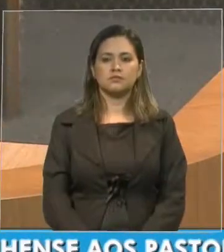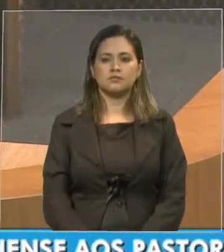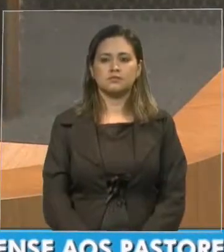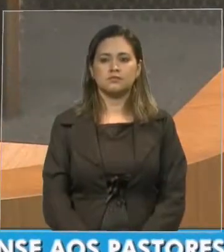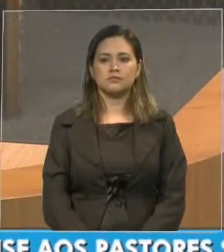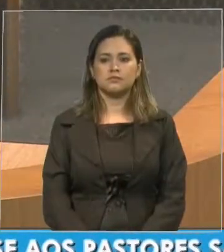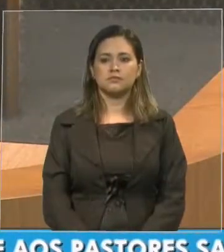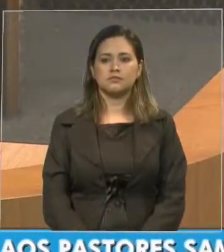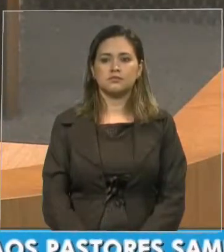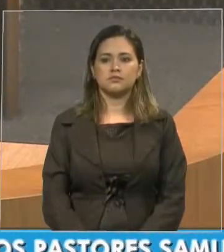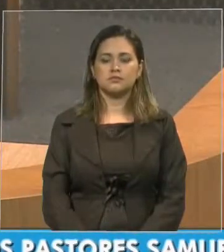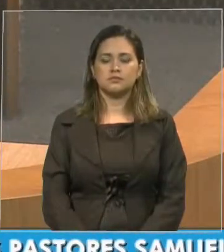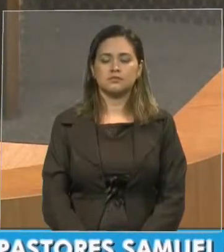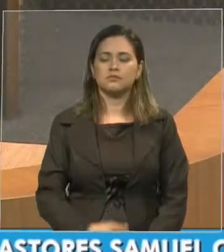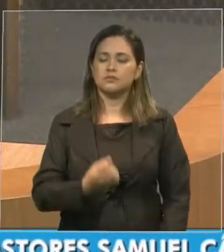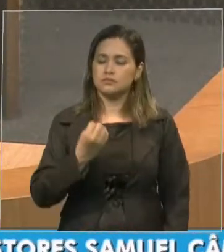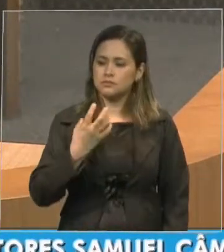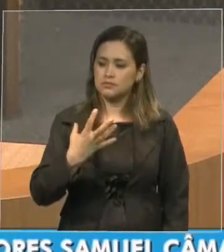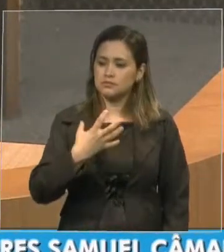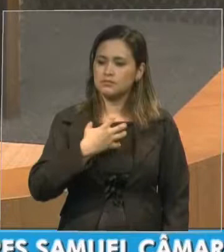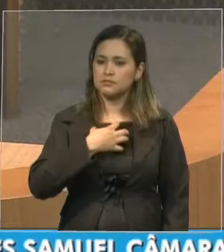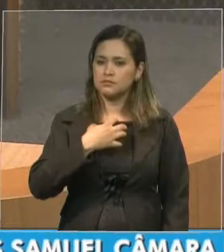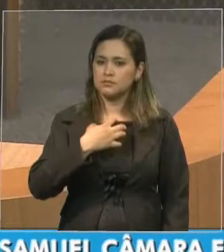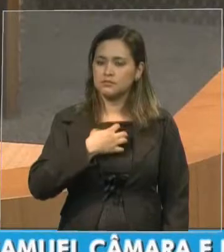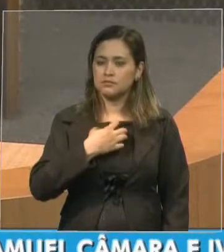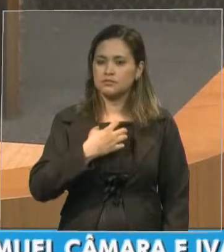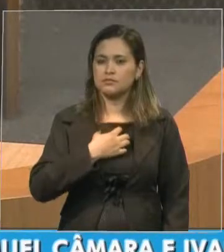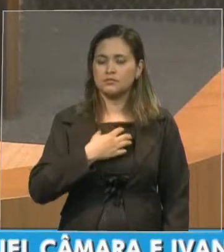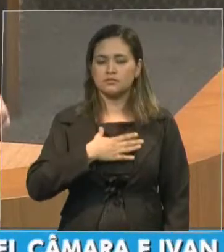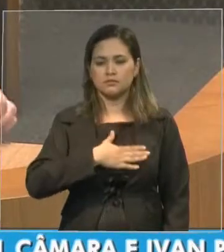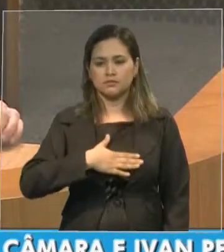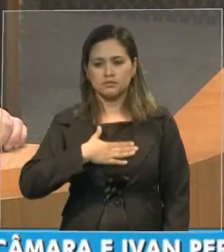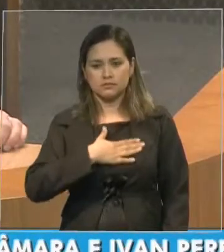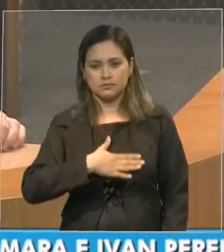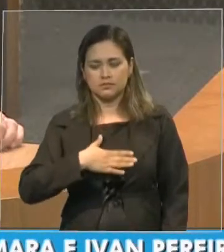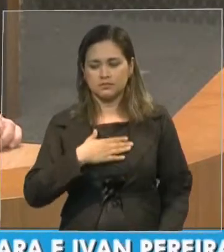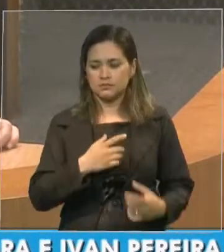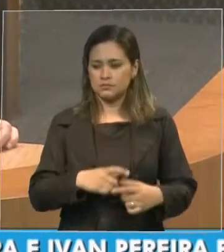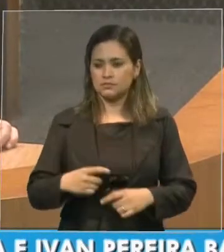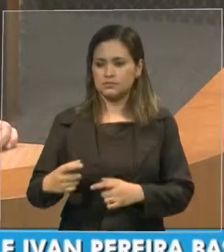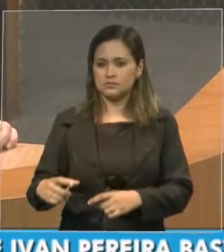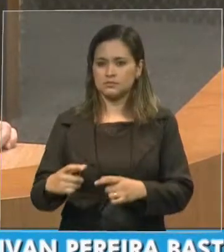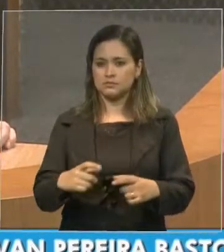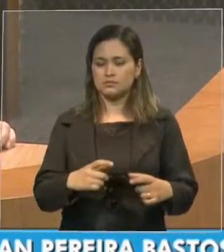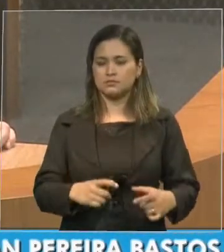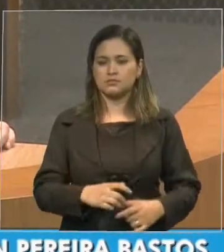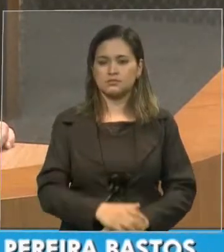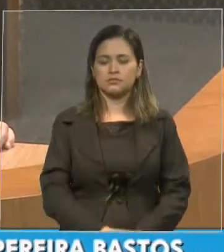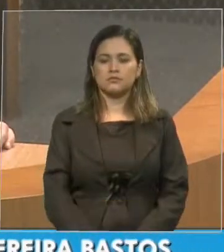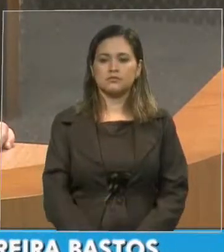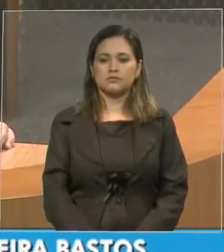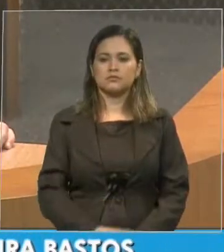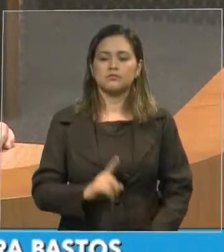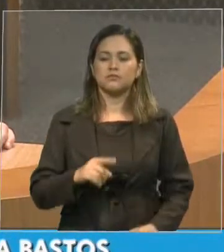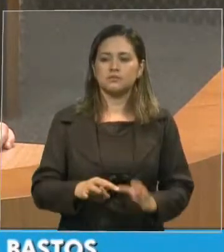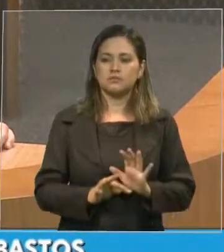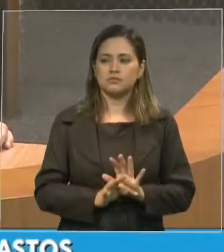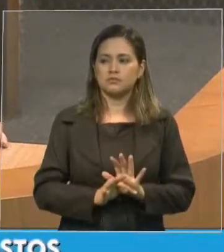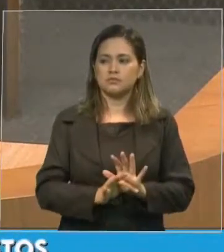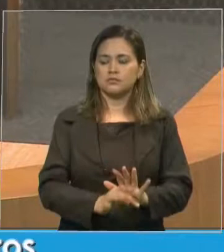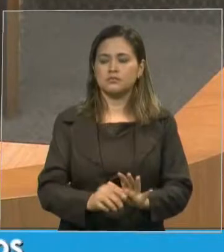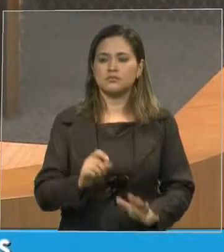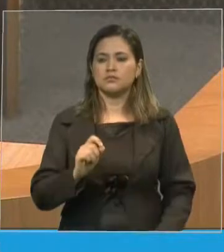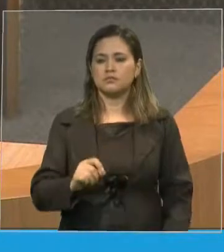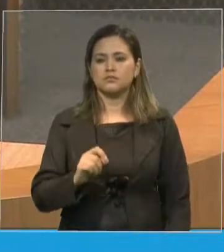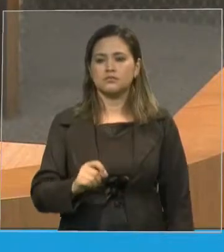bom se sentir bem onde chegamos e é exatamente esse testemunho que eu quero dar